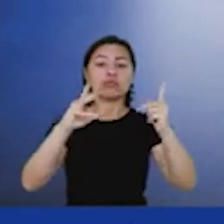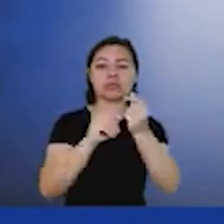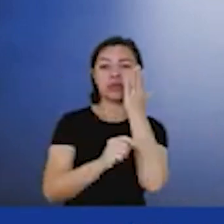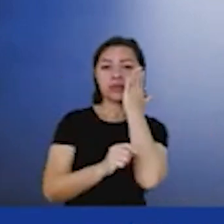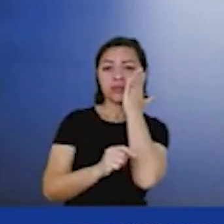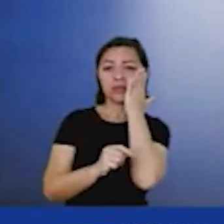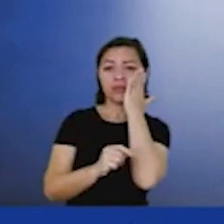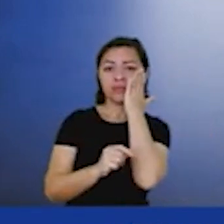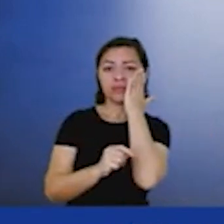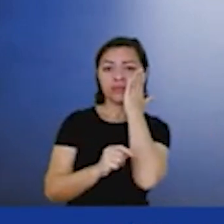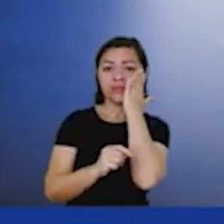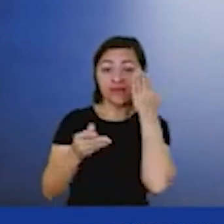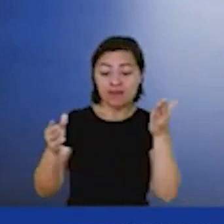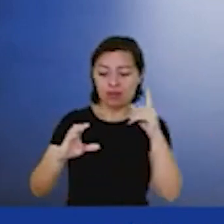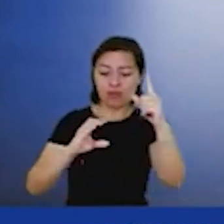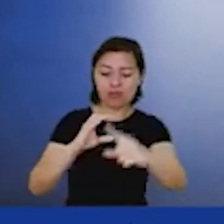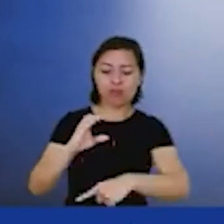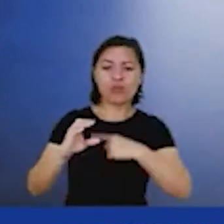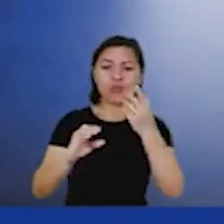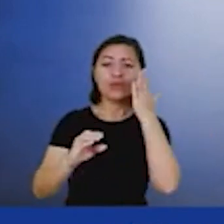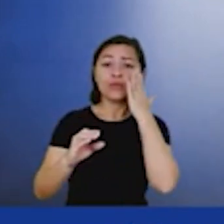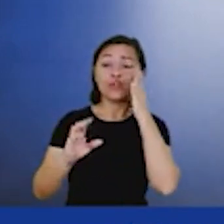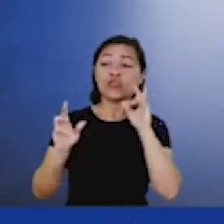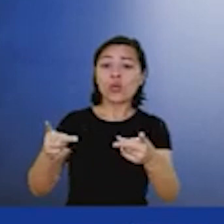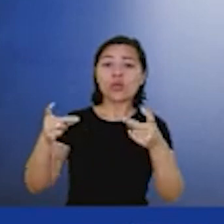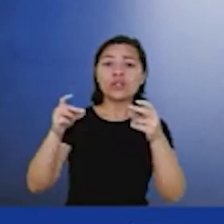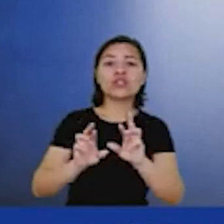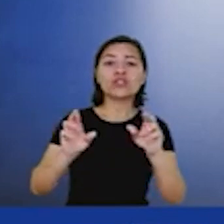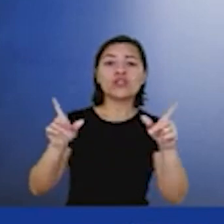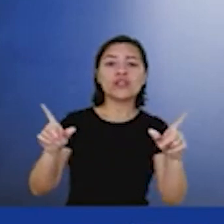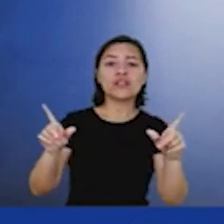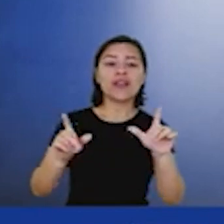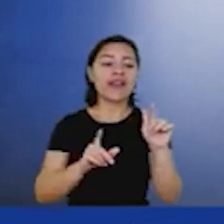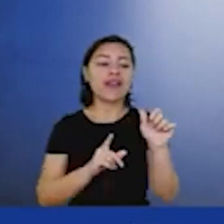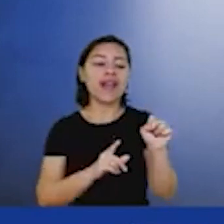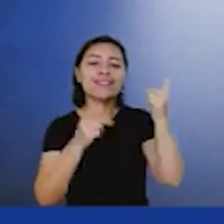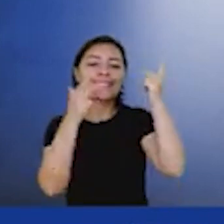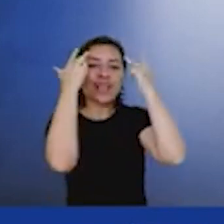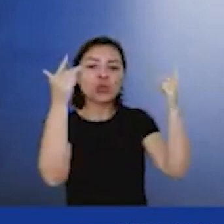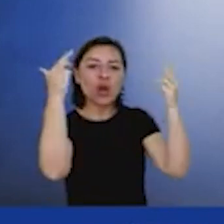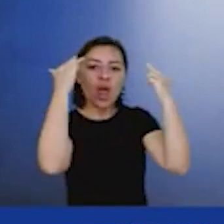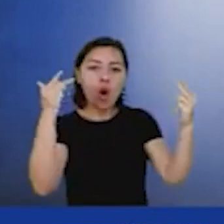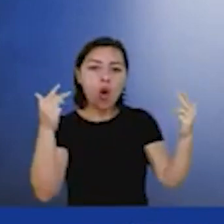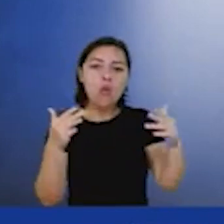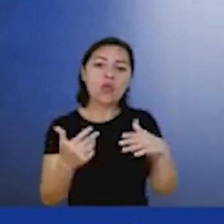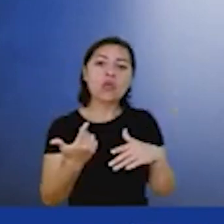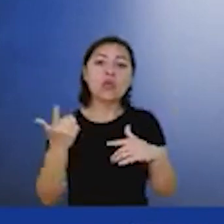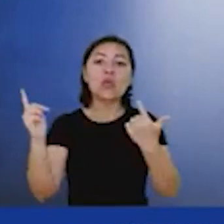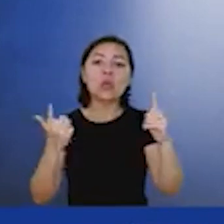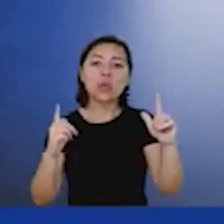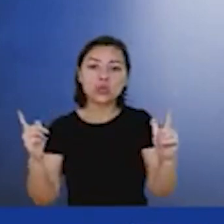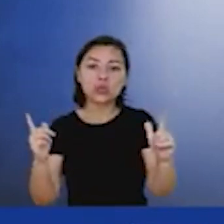faz a diferenciação do gás natural de acordo com sua origem ou teor de carbono